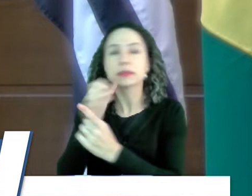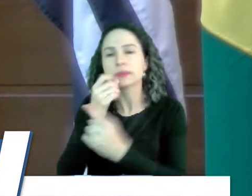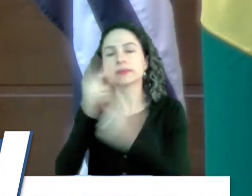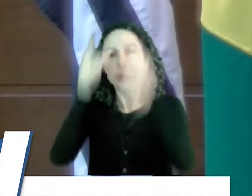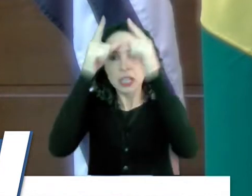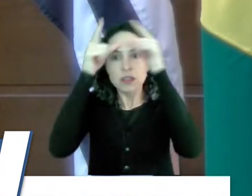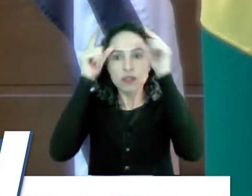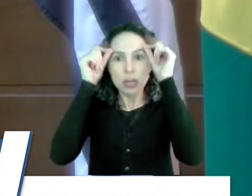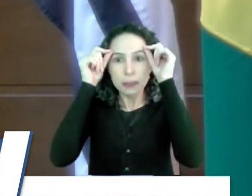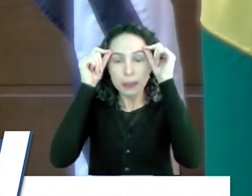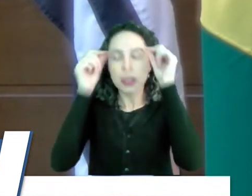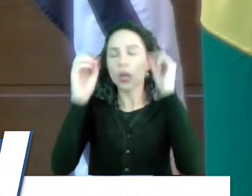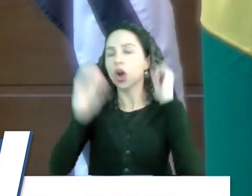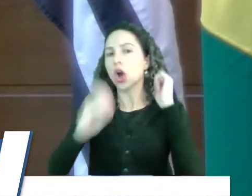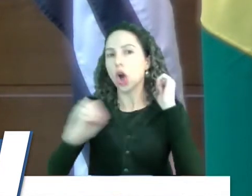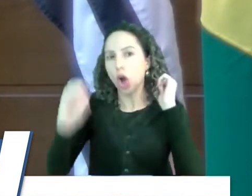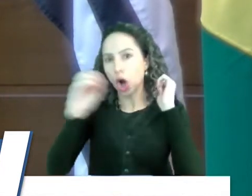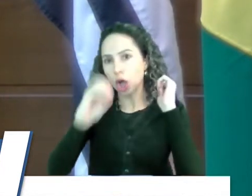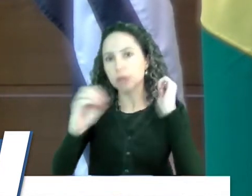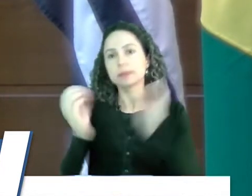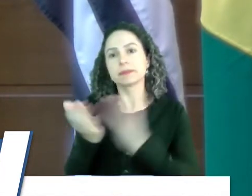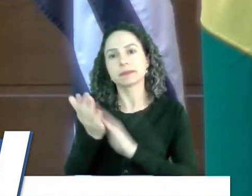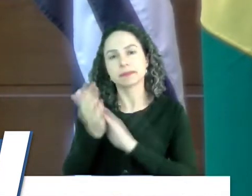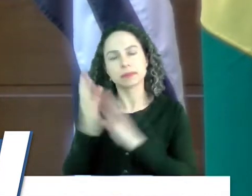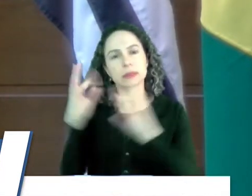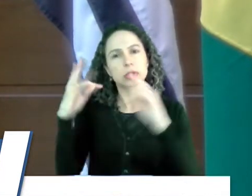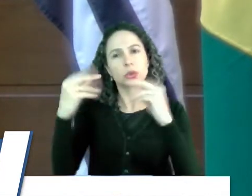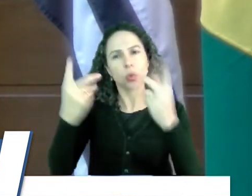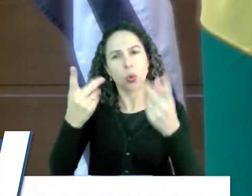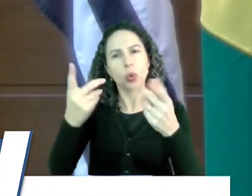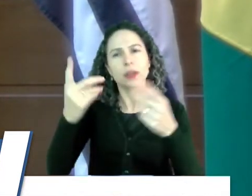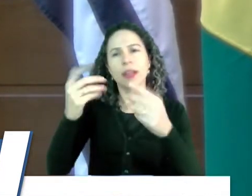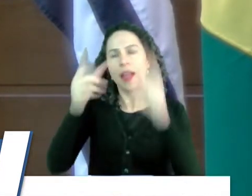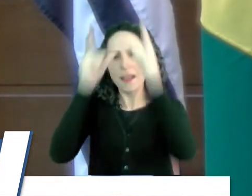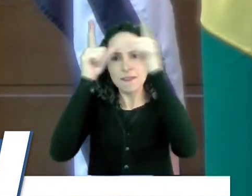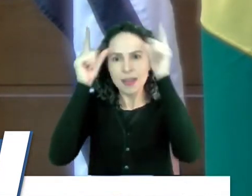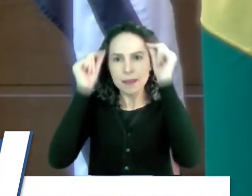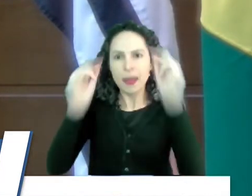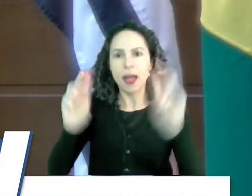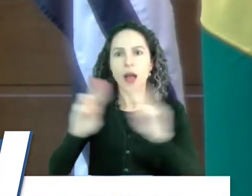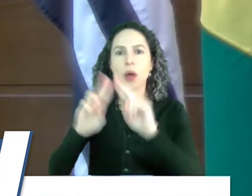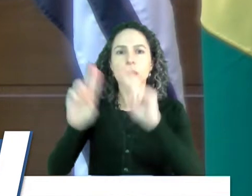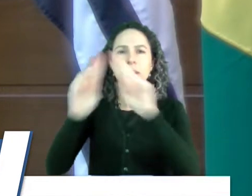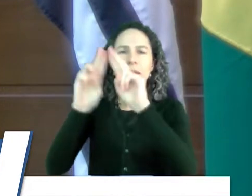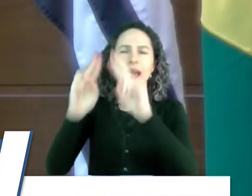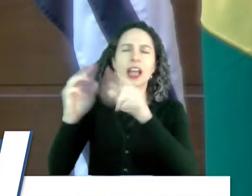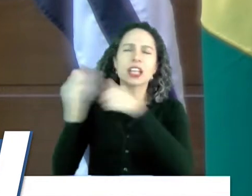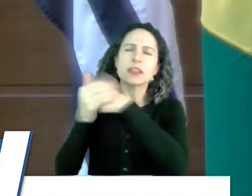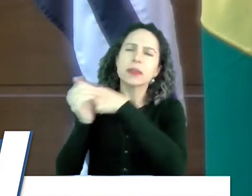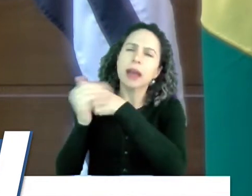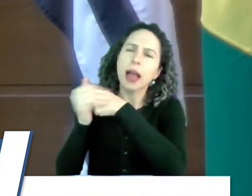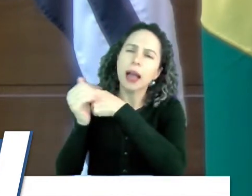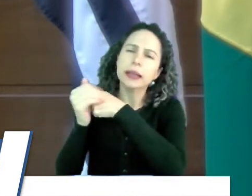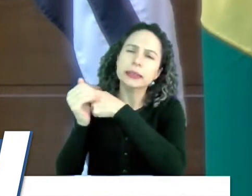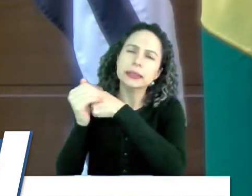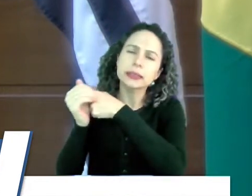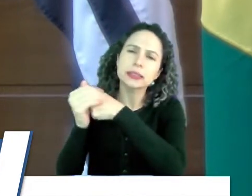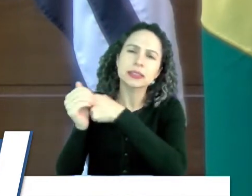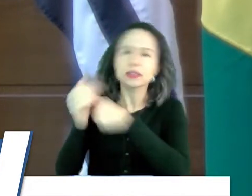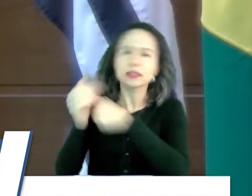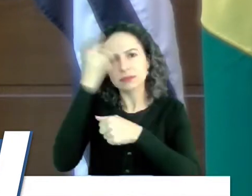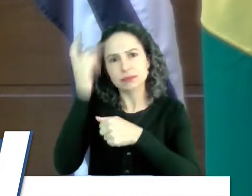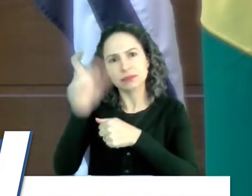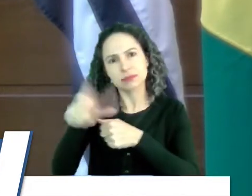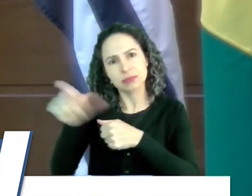10, entendeu, eu tenho que parabenizar todas as enfermeiras, da Unimed, o carinho que elas têm com as pessoas, né,